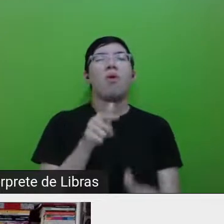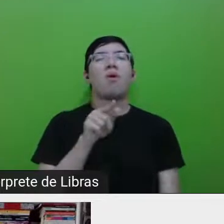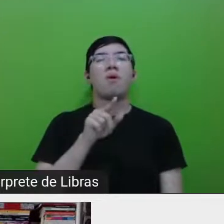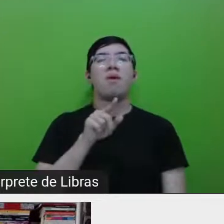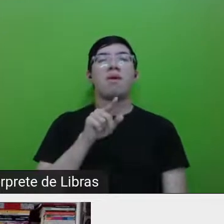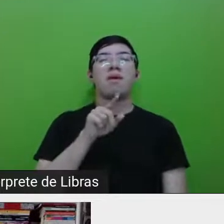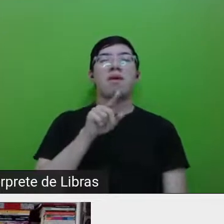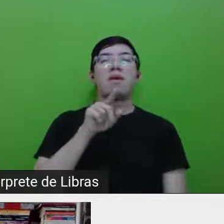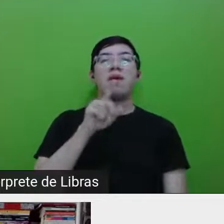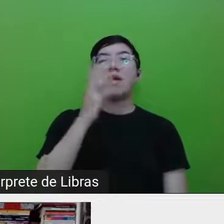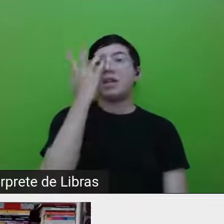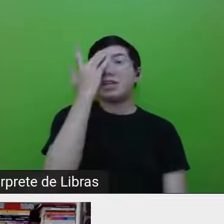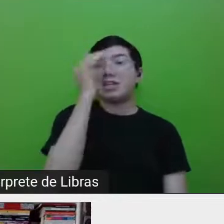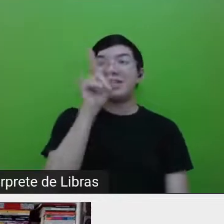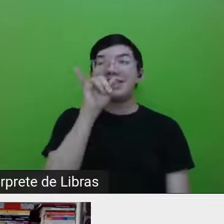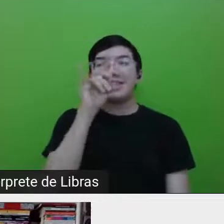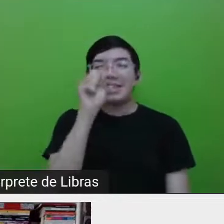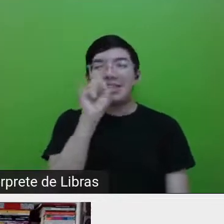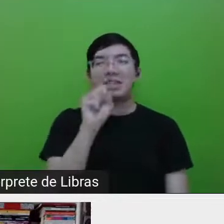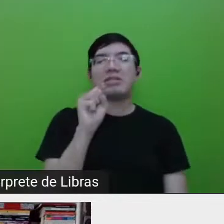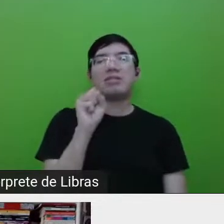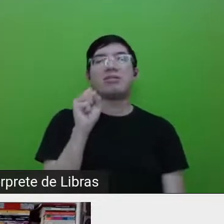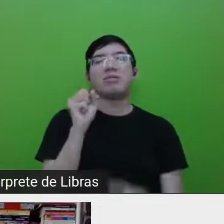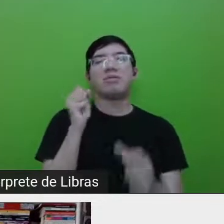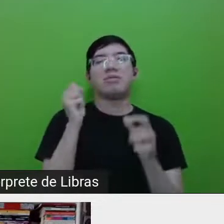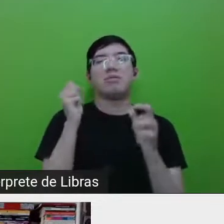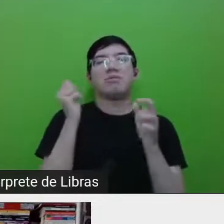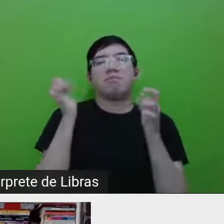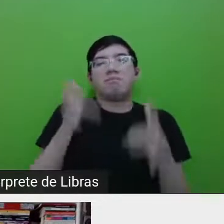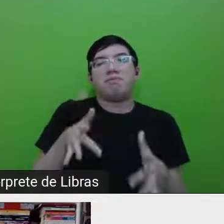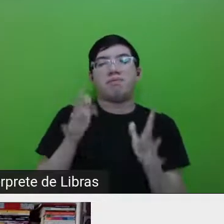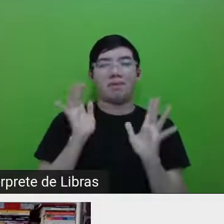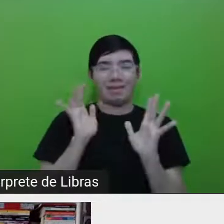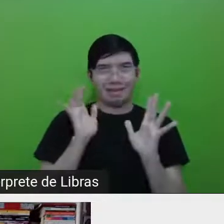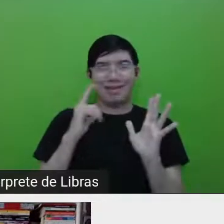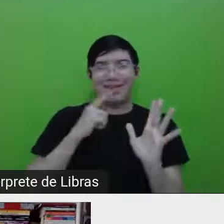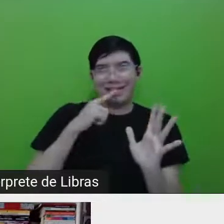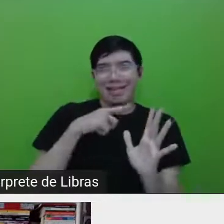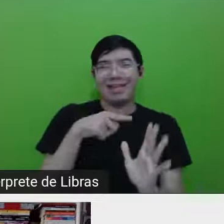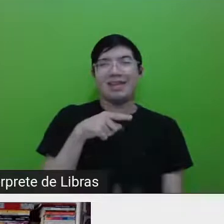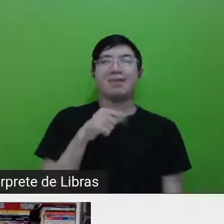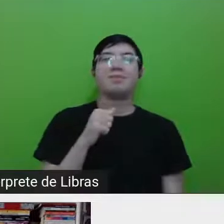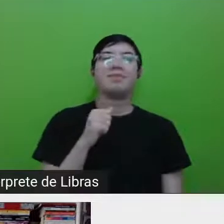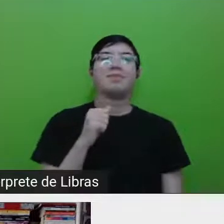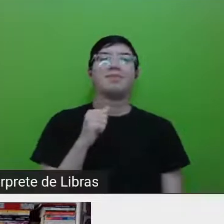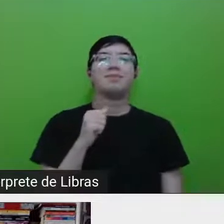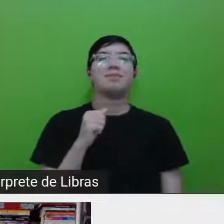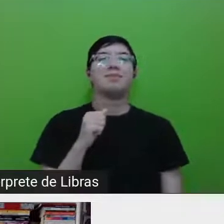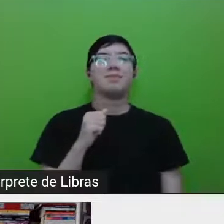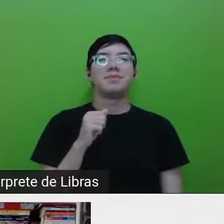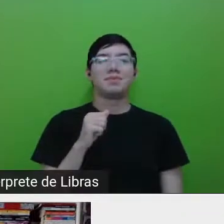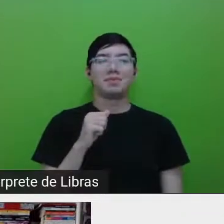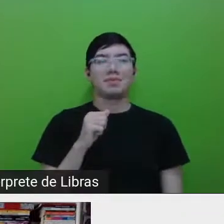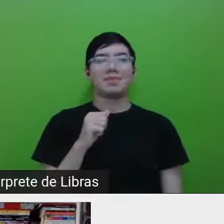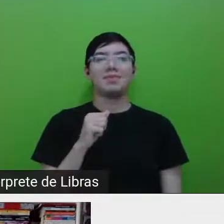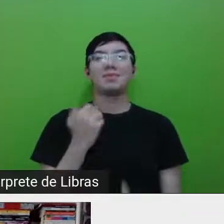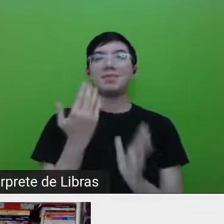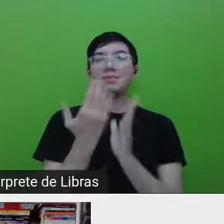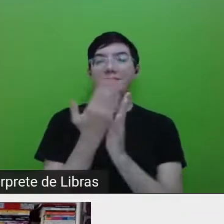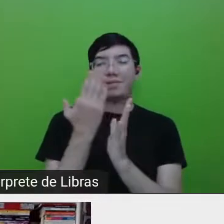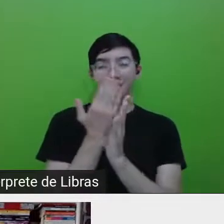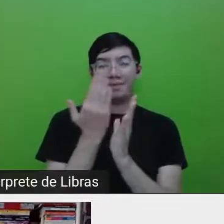Foi o que eu mais gostei, mas eu não sei agora se isso é verdade, porque depois que eu fiz essa releitura,